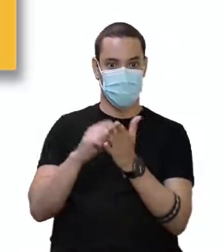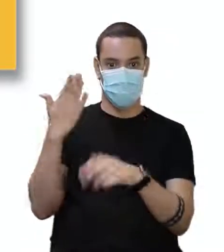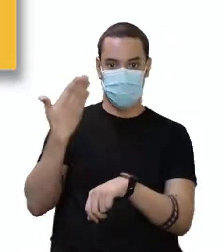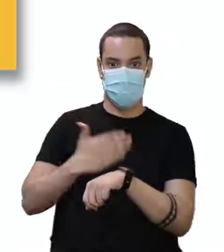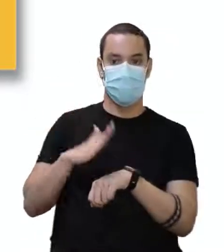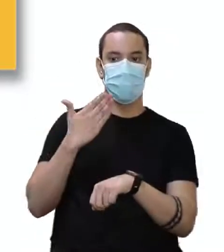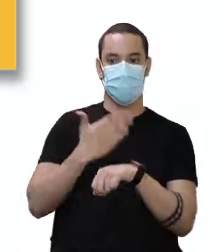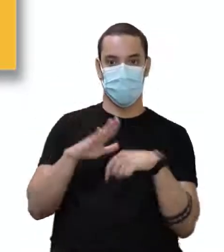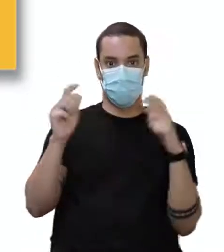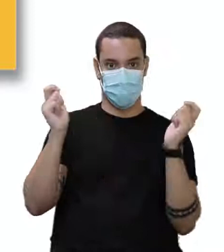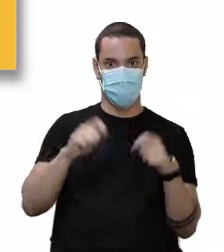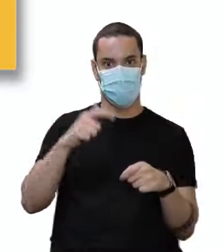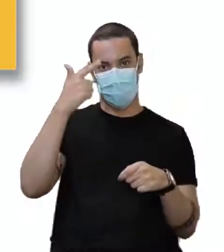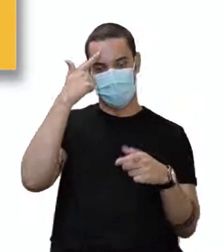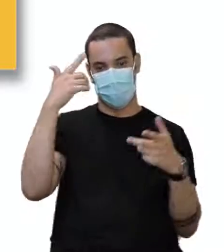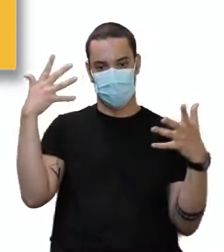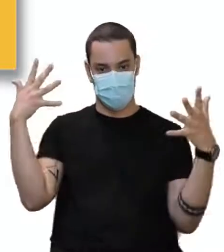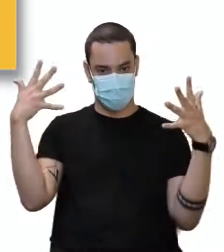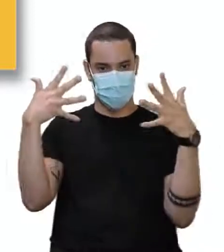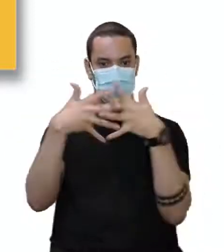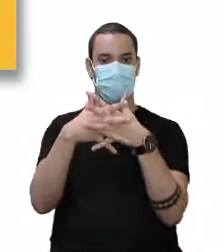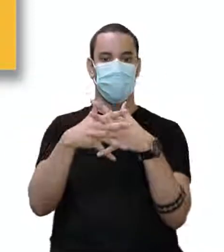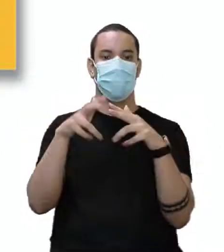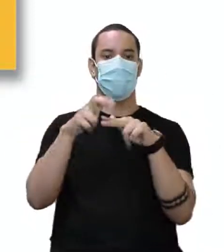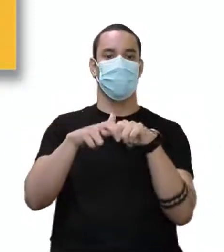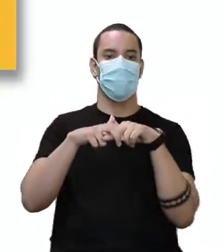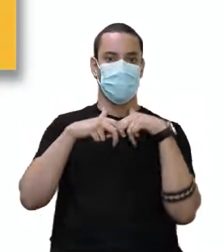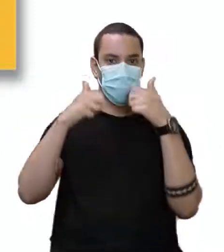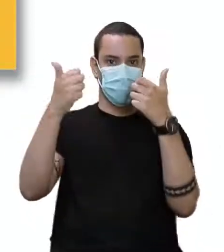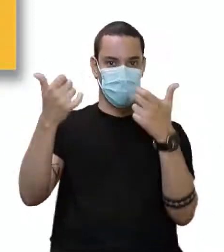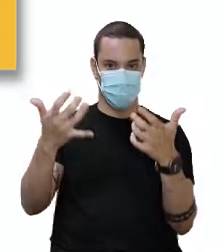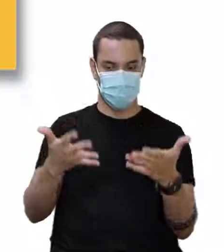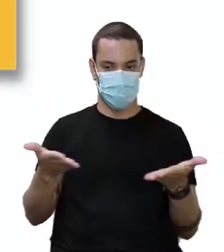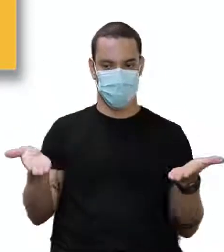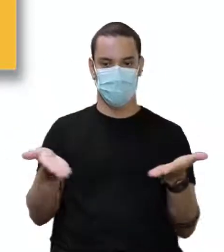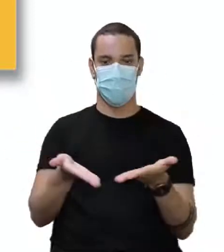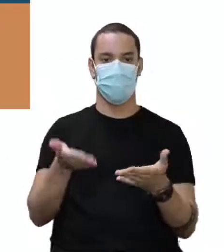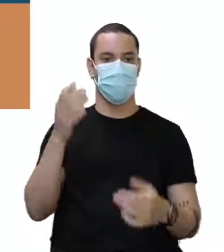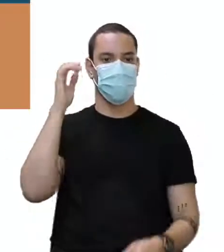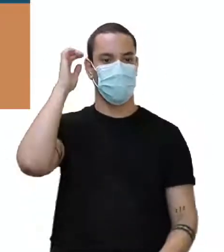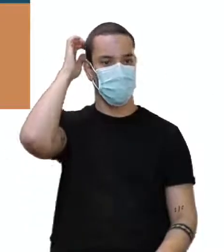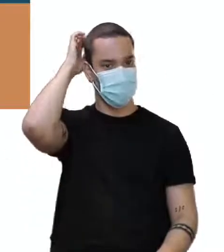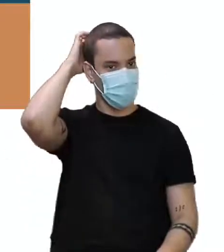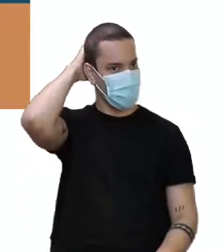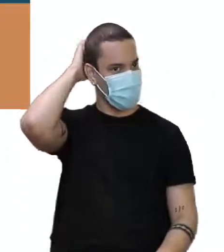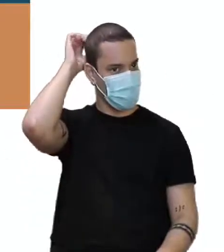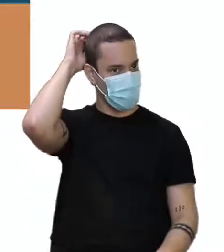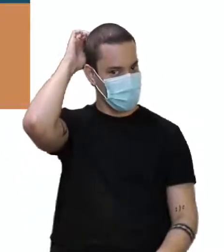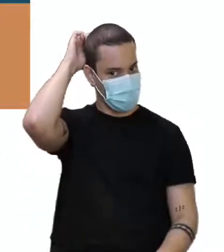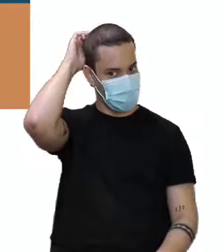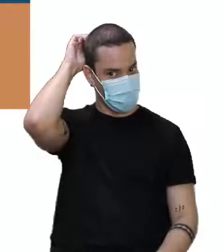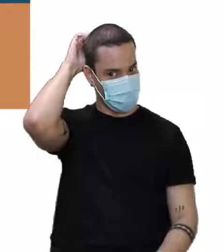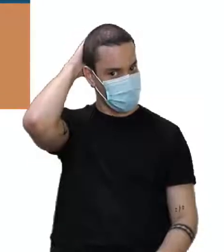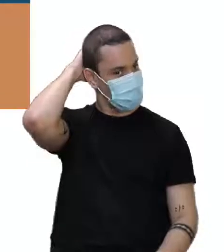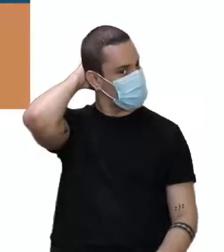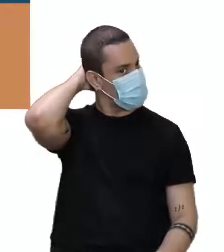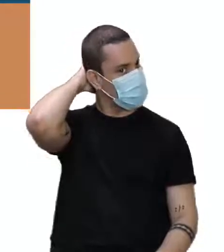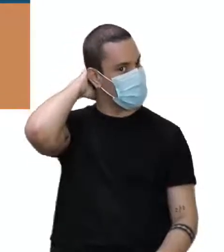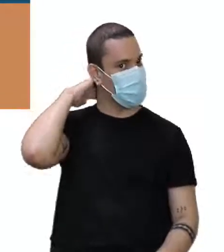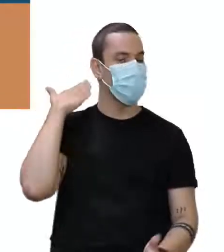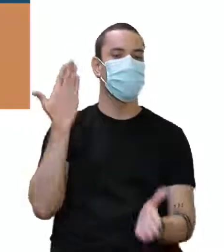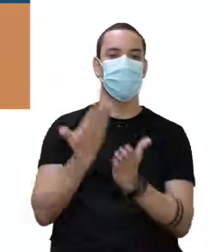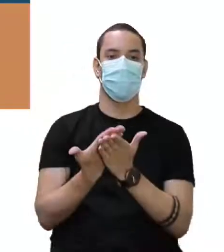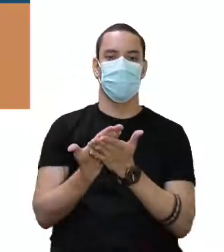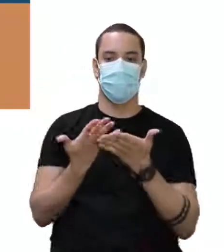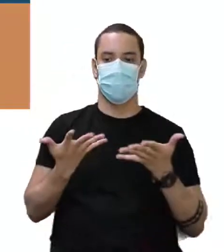em prática, talvez possa haver uma confusão e, por isso, eu trouxe ela para vocês hoje. E toda aula tem uma habilidade. A de hoje você vai fazer